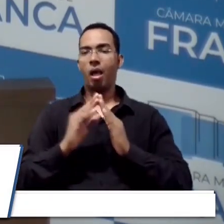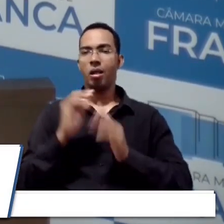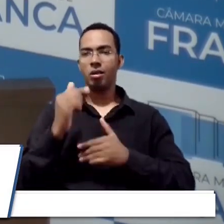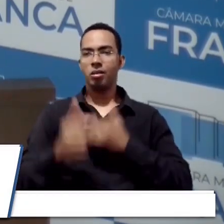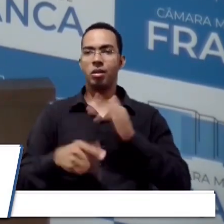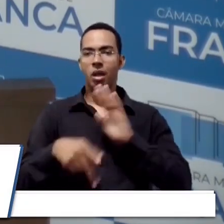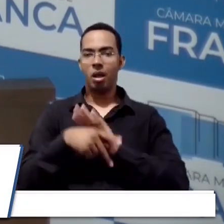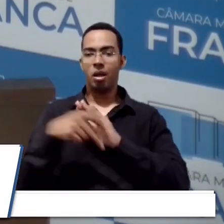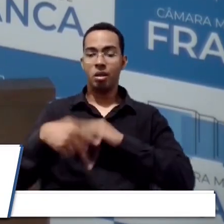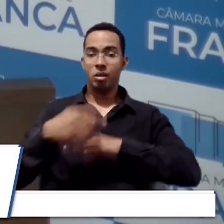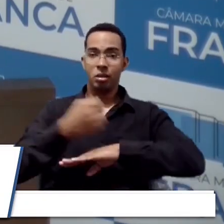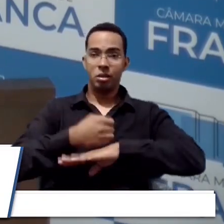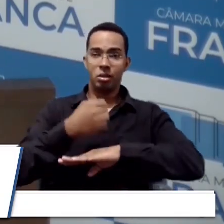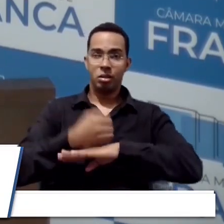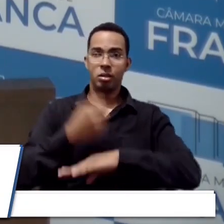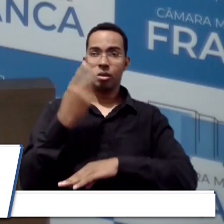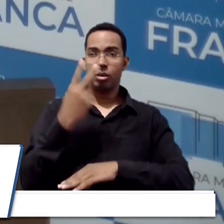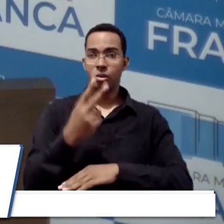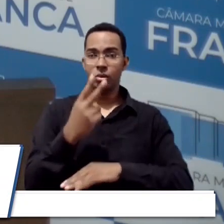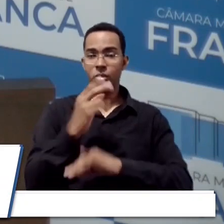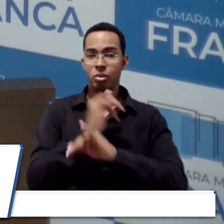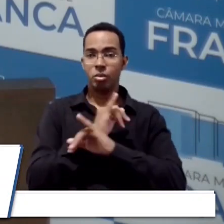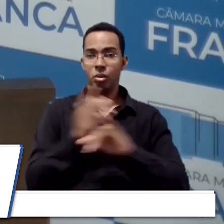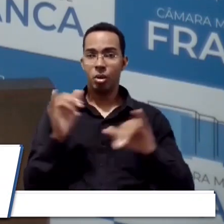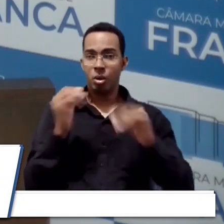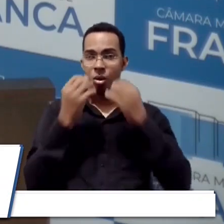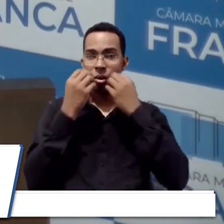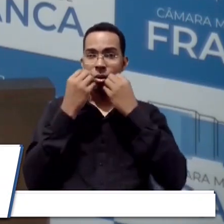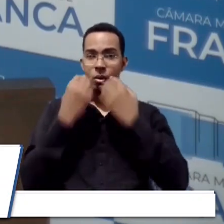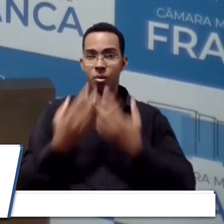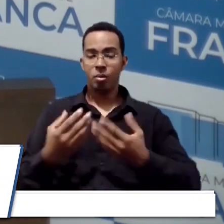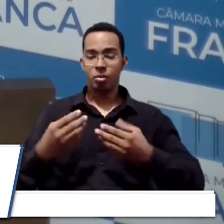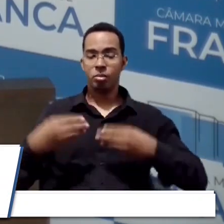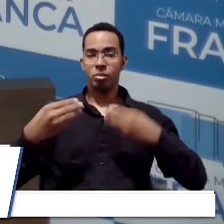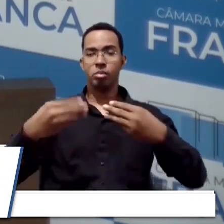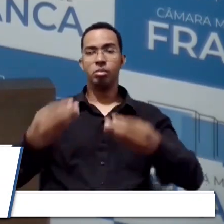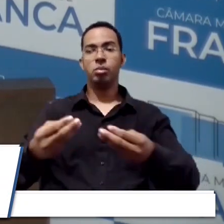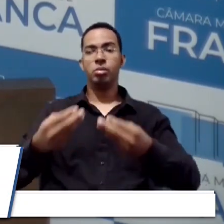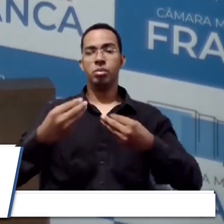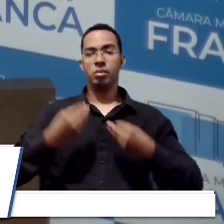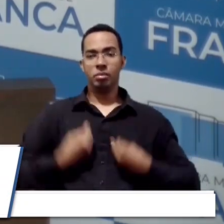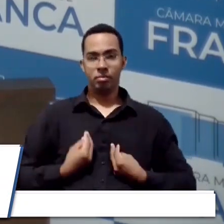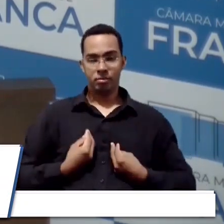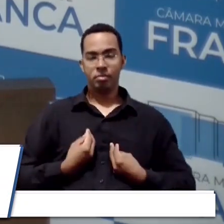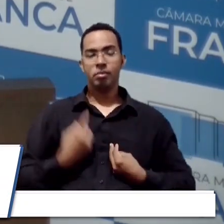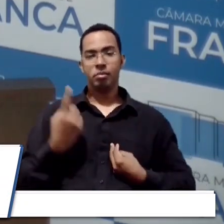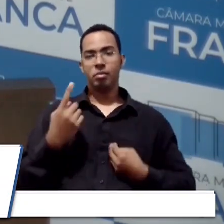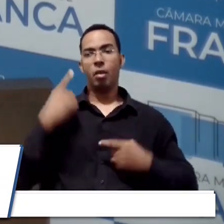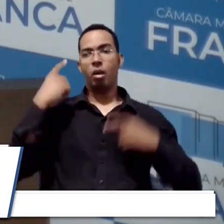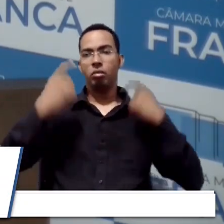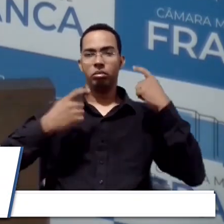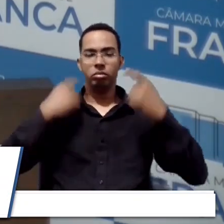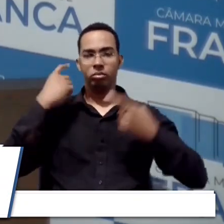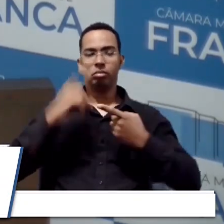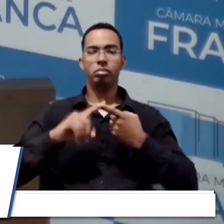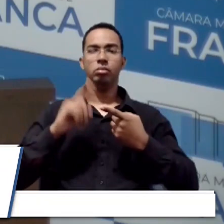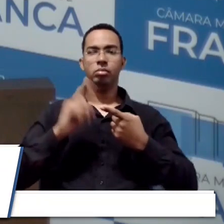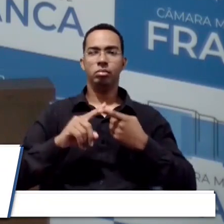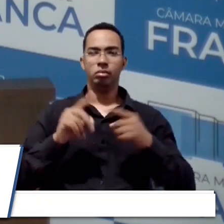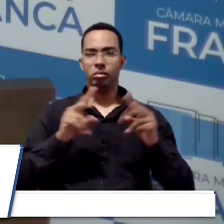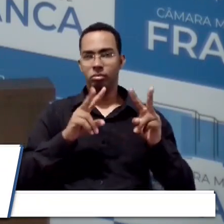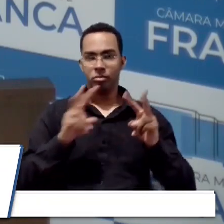Franca. Então, foram duas notícias boas que o ministro nos traz e ele está preocupado também com a questão